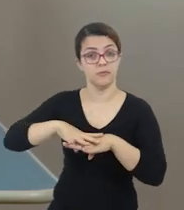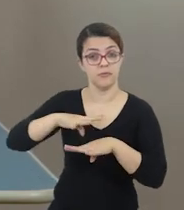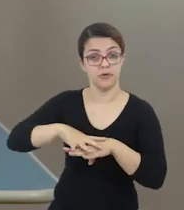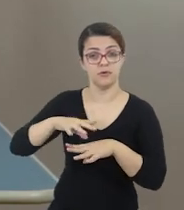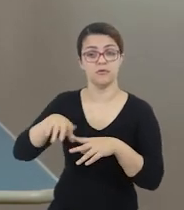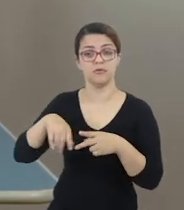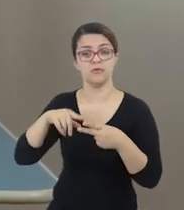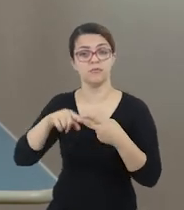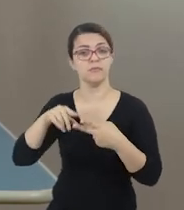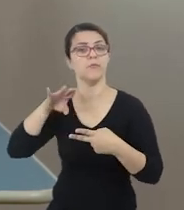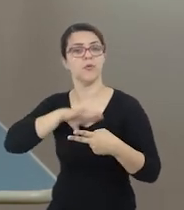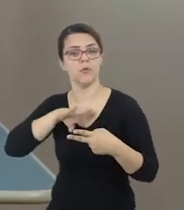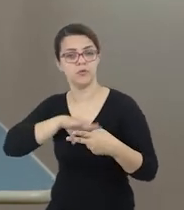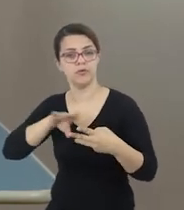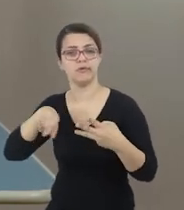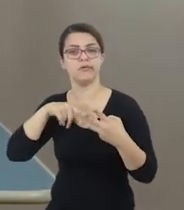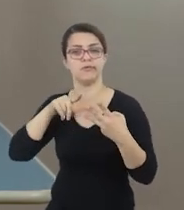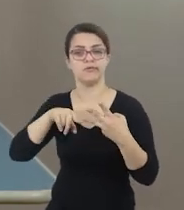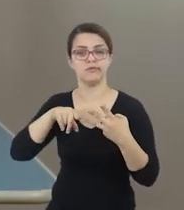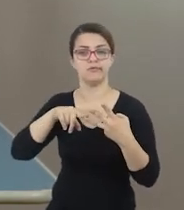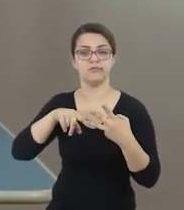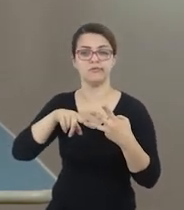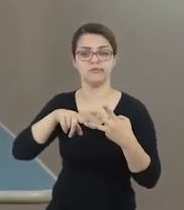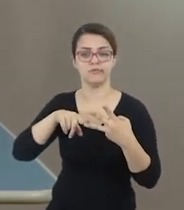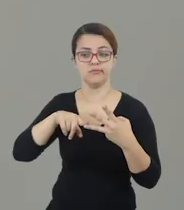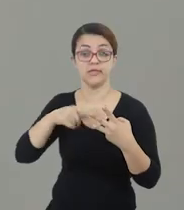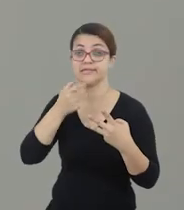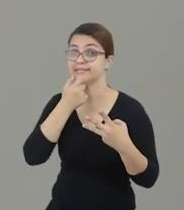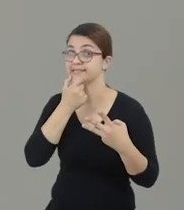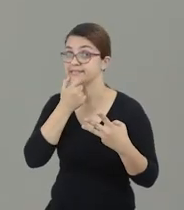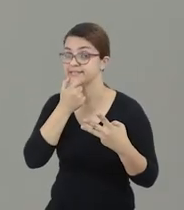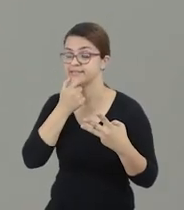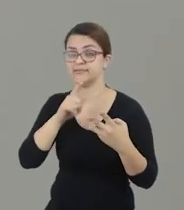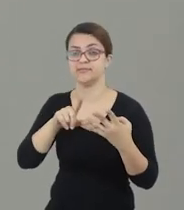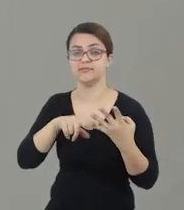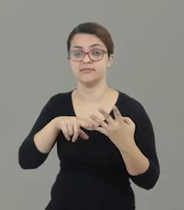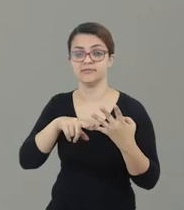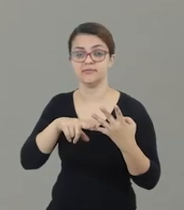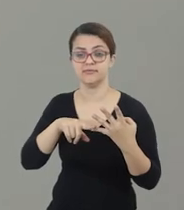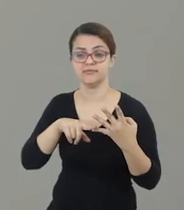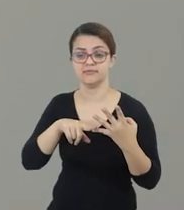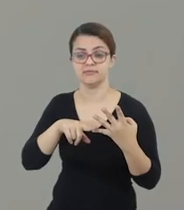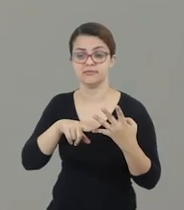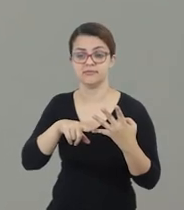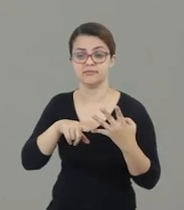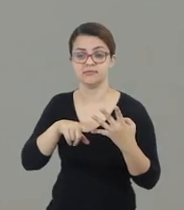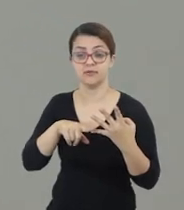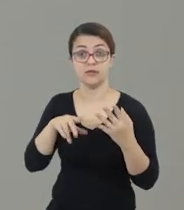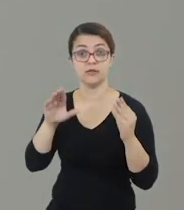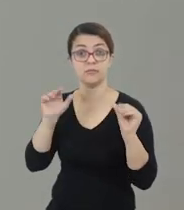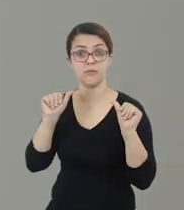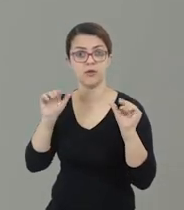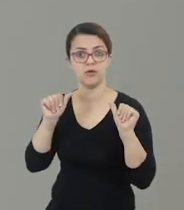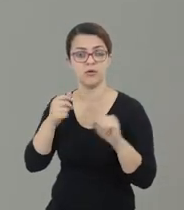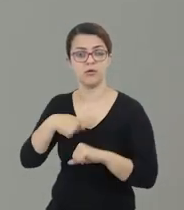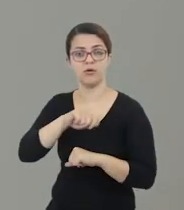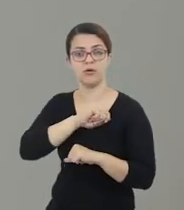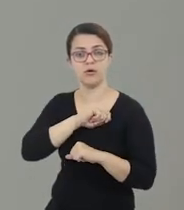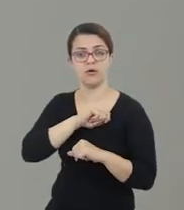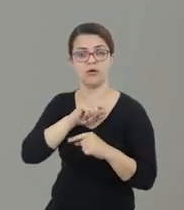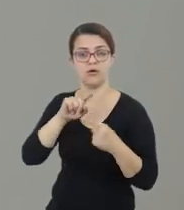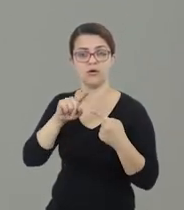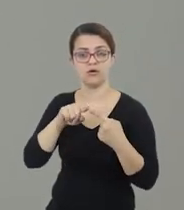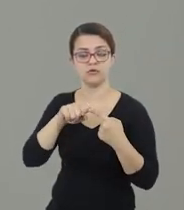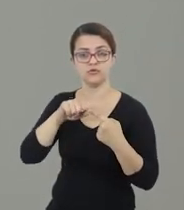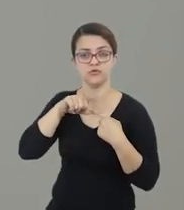matemática. Português, que é o português. English, que é o inglês. Spanish, que é o espanhol.